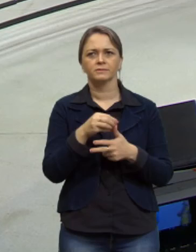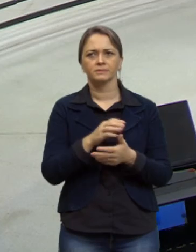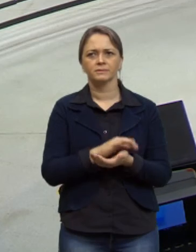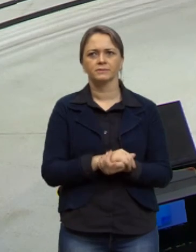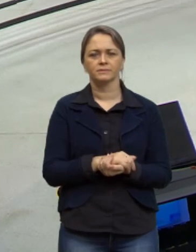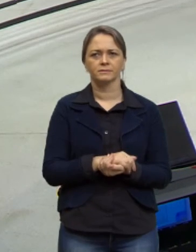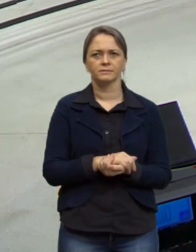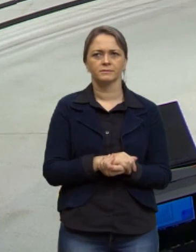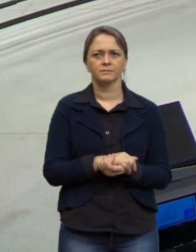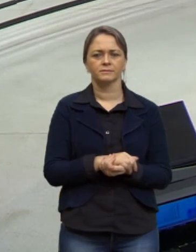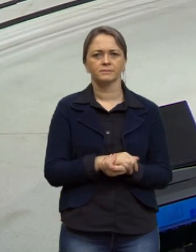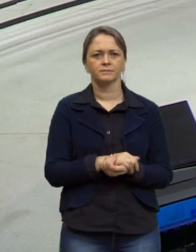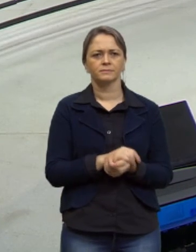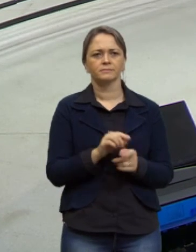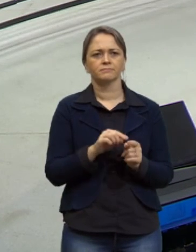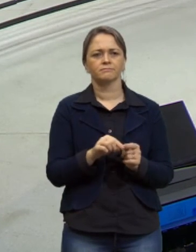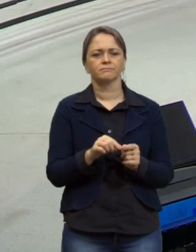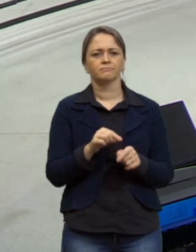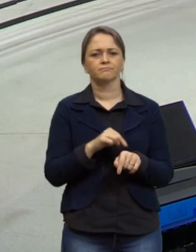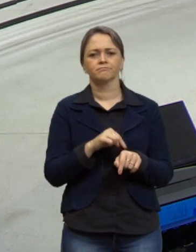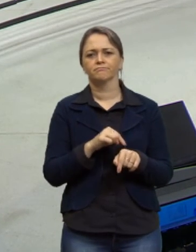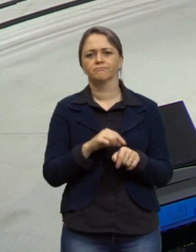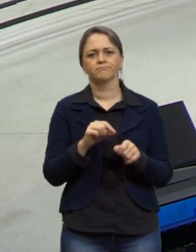ter tempo de fazer com vocês né